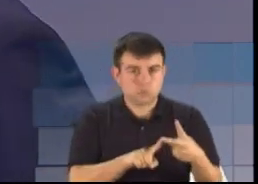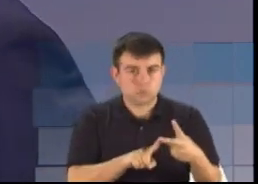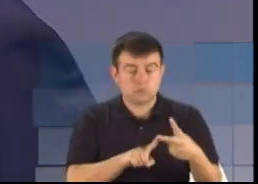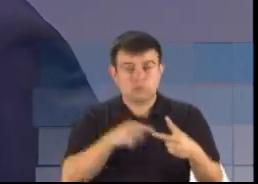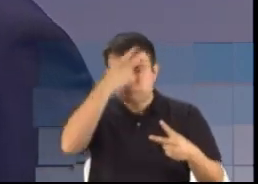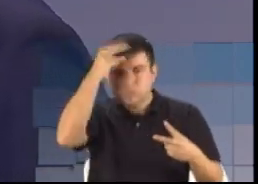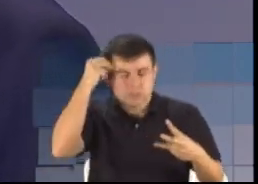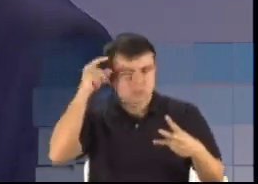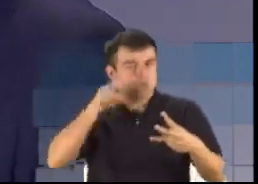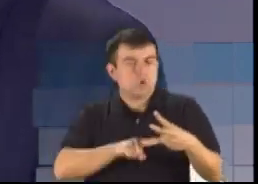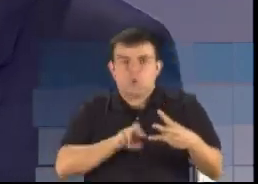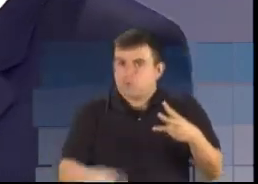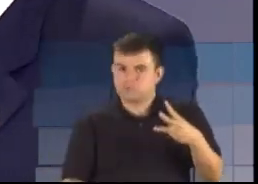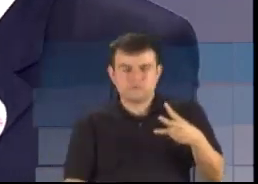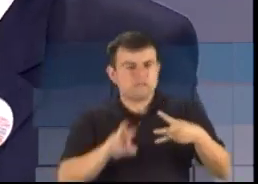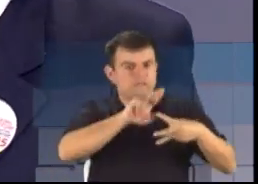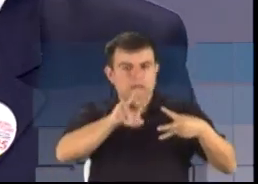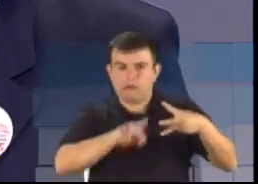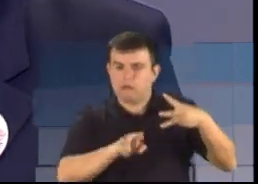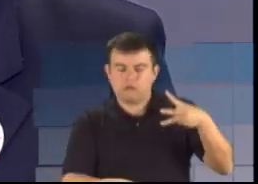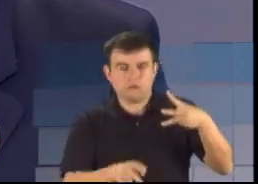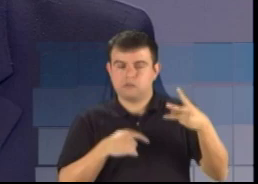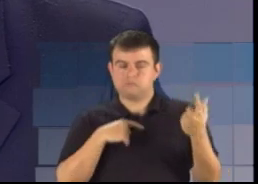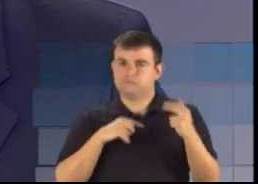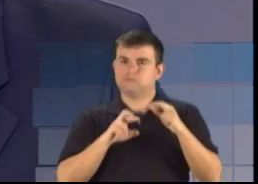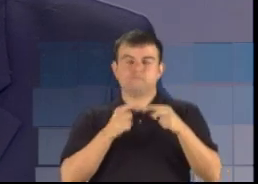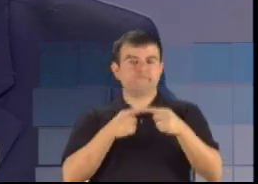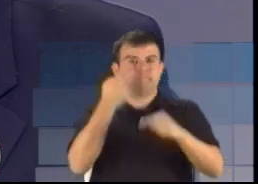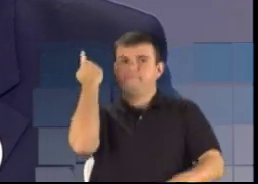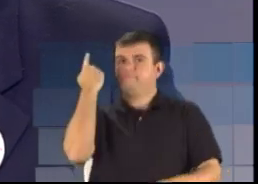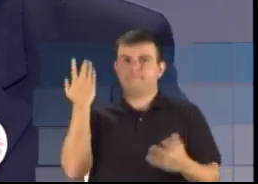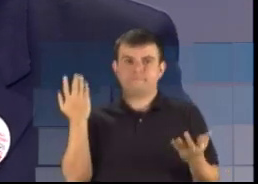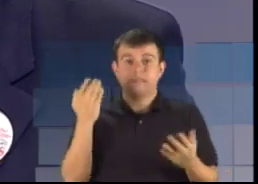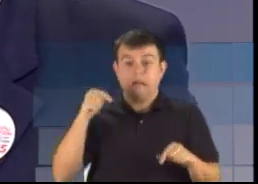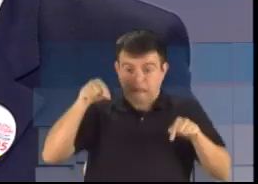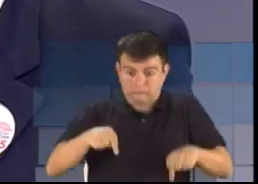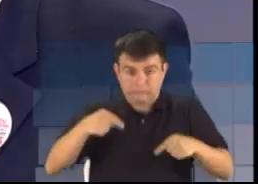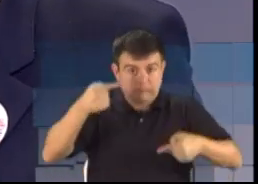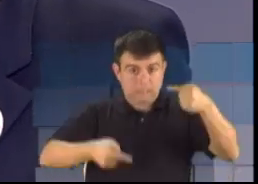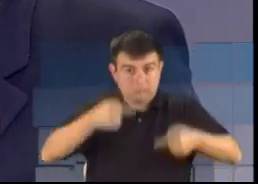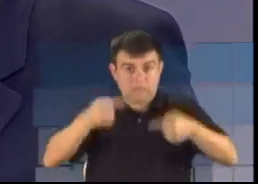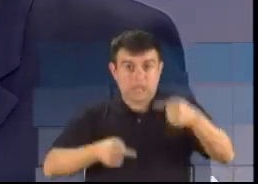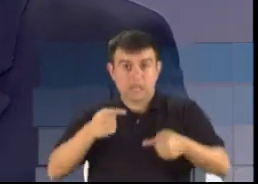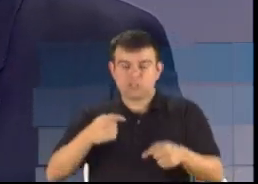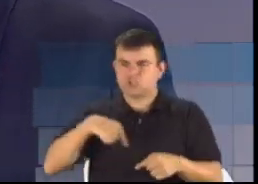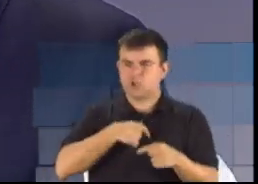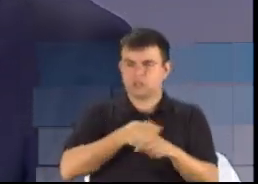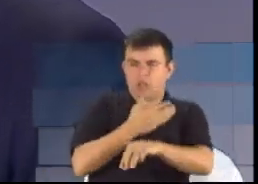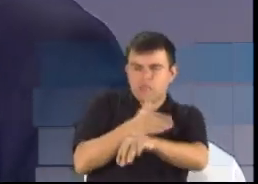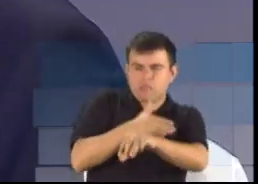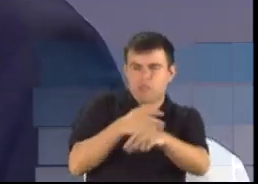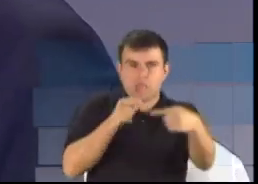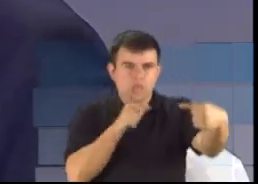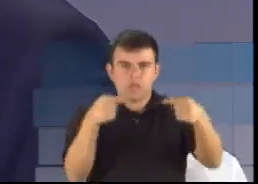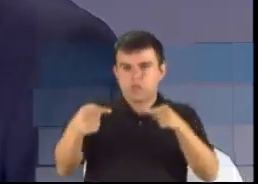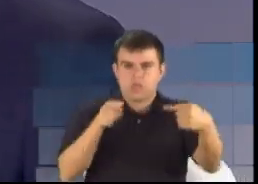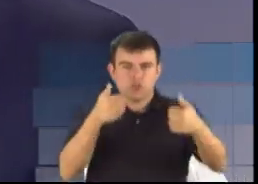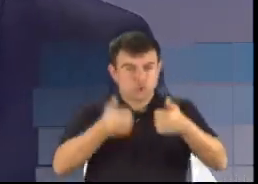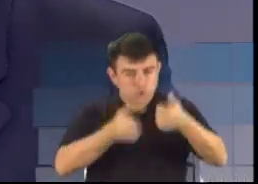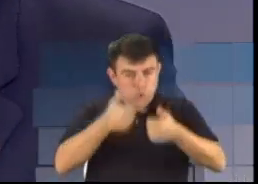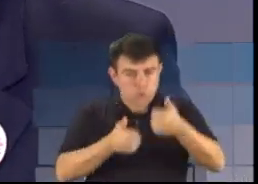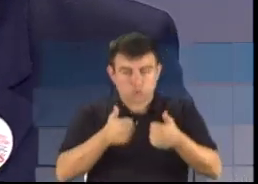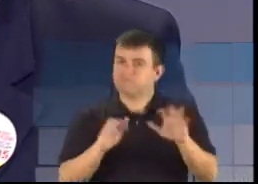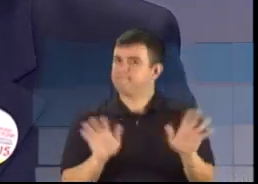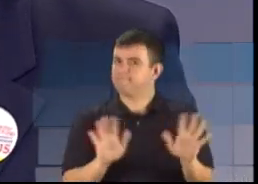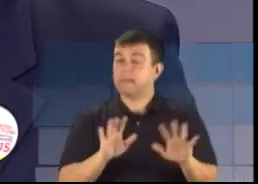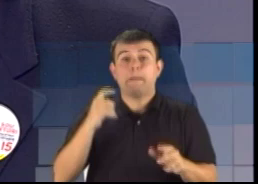enormes dentro desse processo. Eu não acredito que nós, aqui nesse debate, estamos fazendo jogada ensaiada. O que nós estamos é preocupado com o Estado